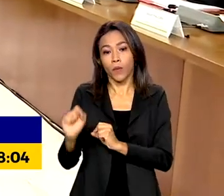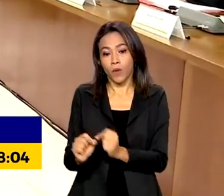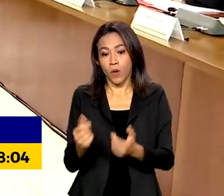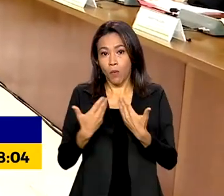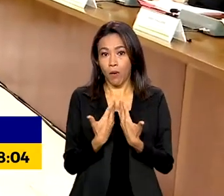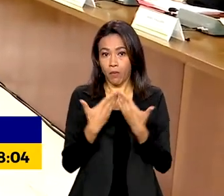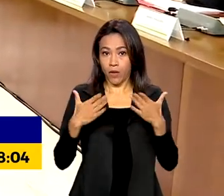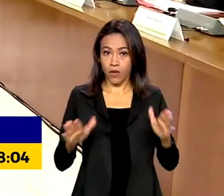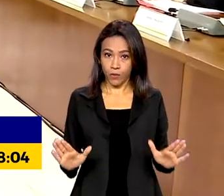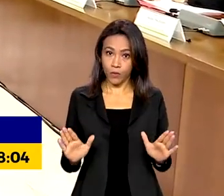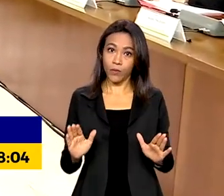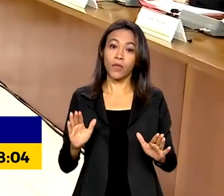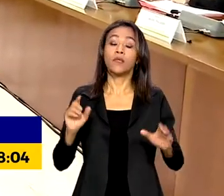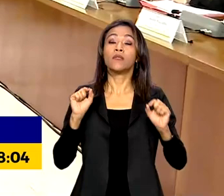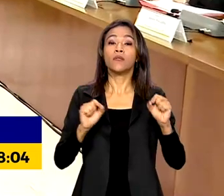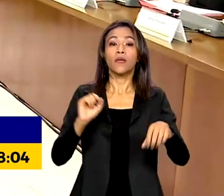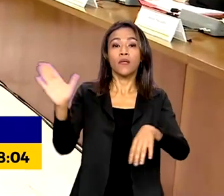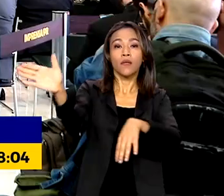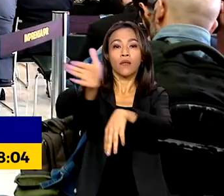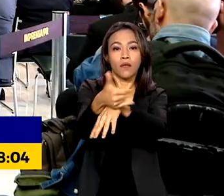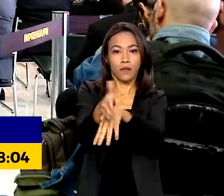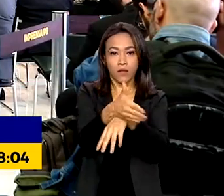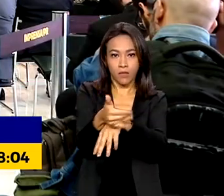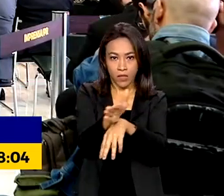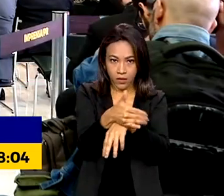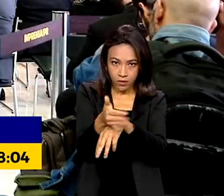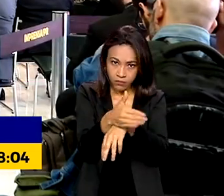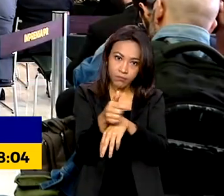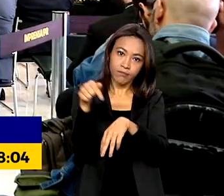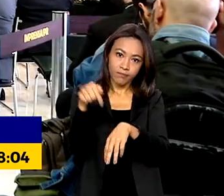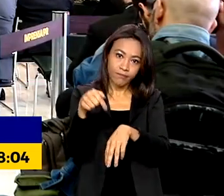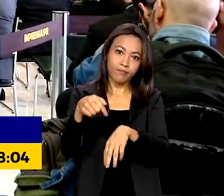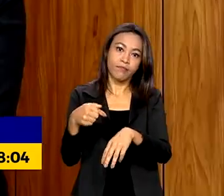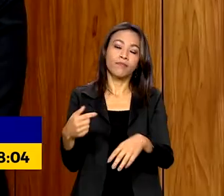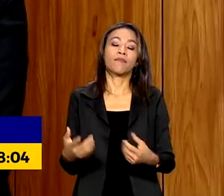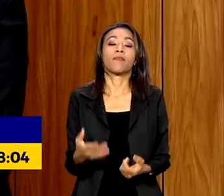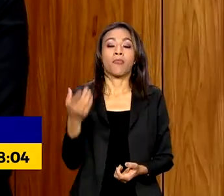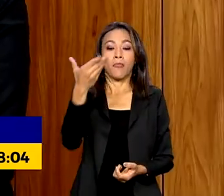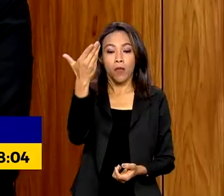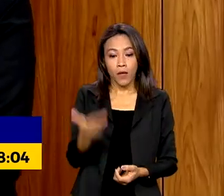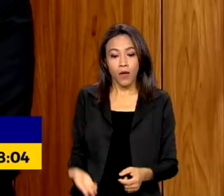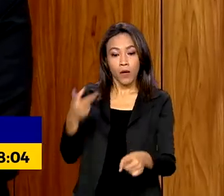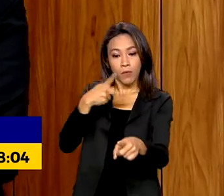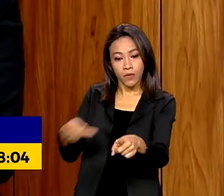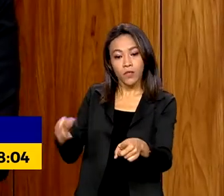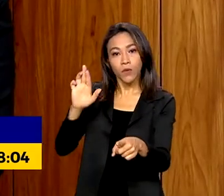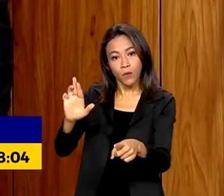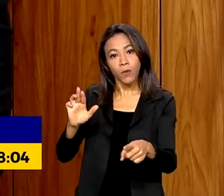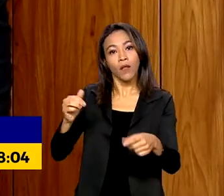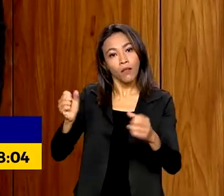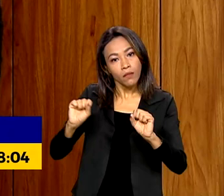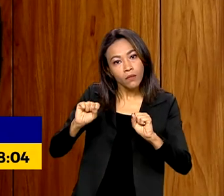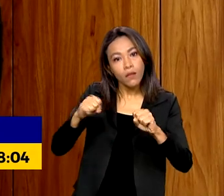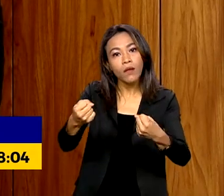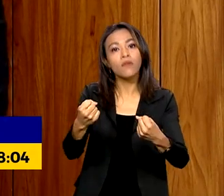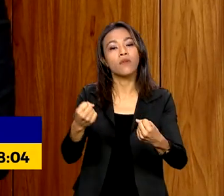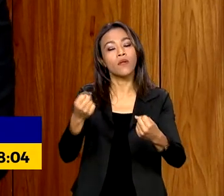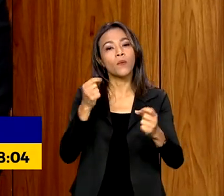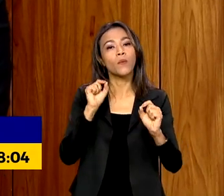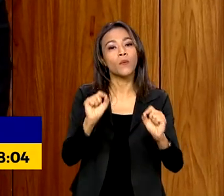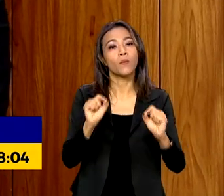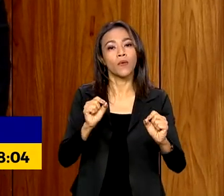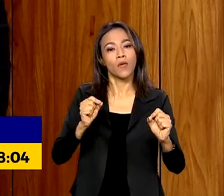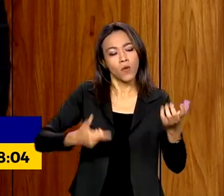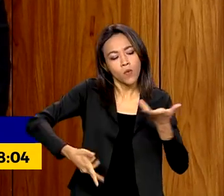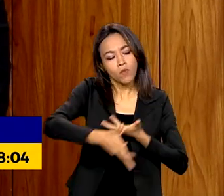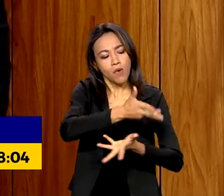respectivas embaixadas e setores consulares. O presidente Lula defendeu, a partir de agora, uma relação plena